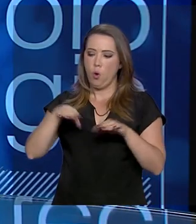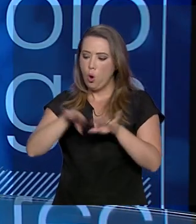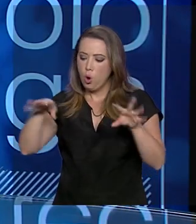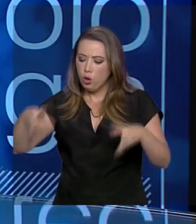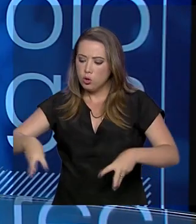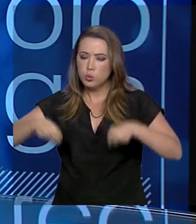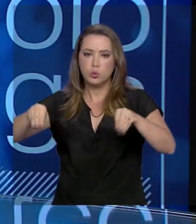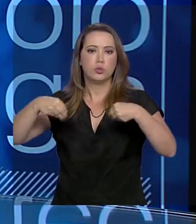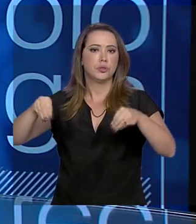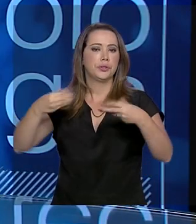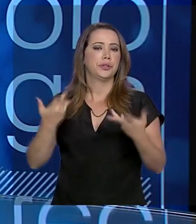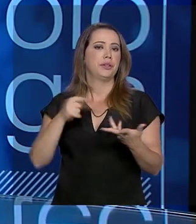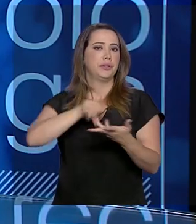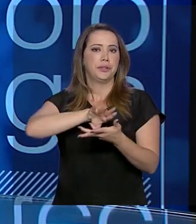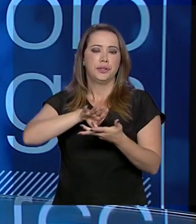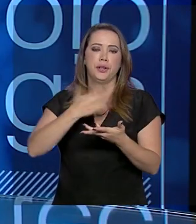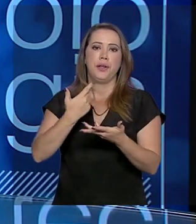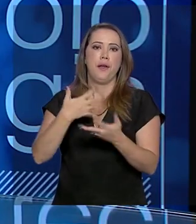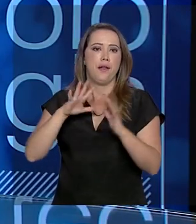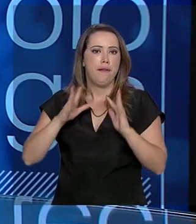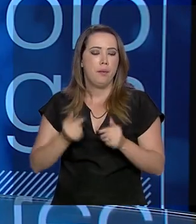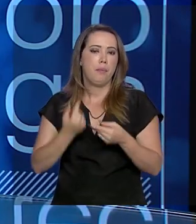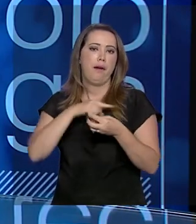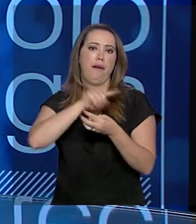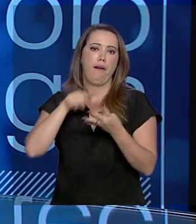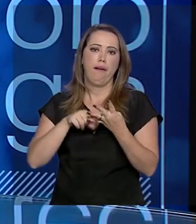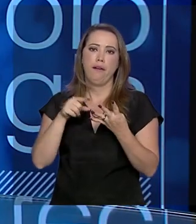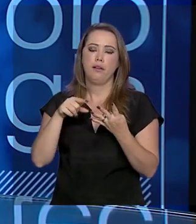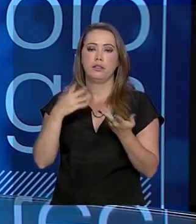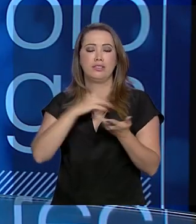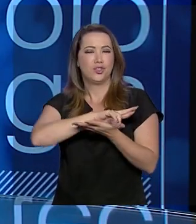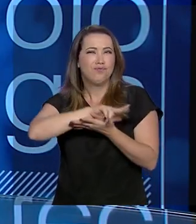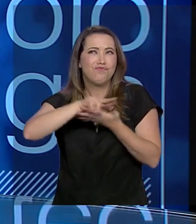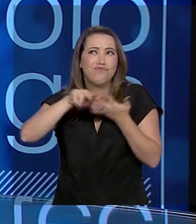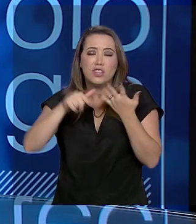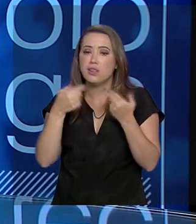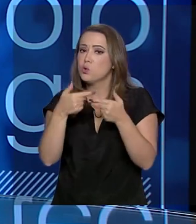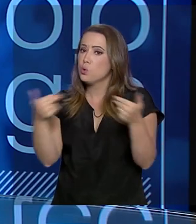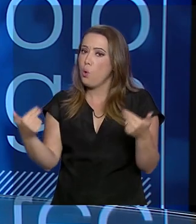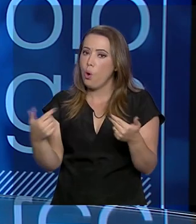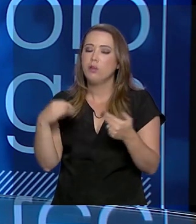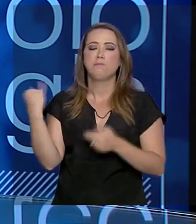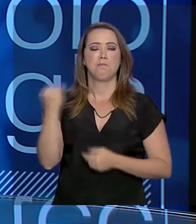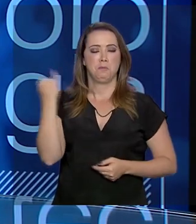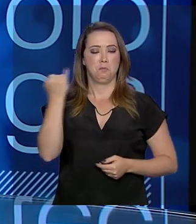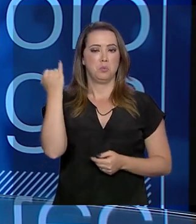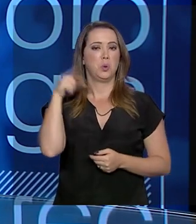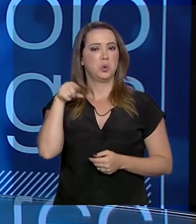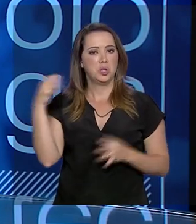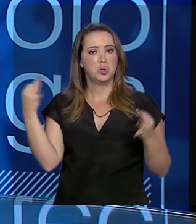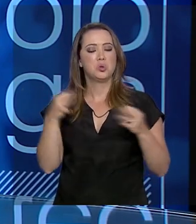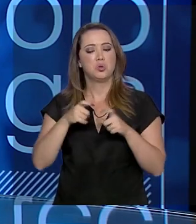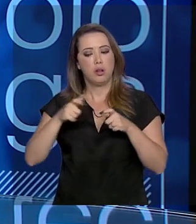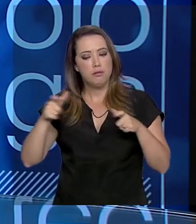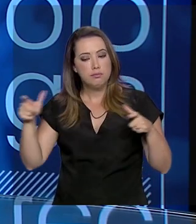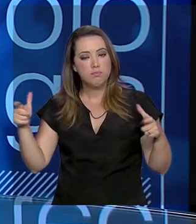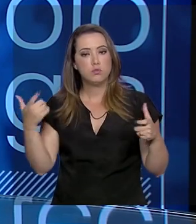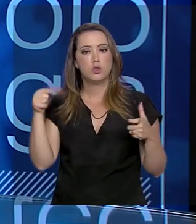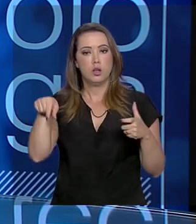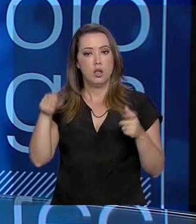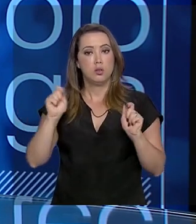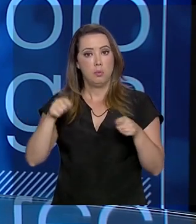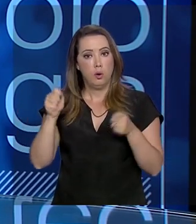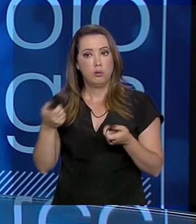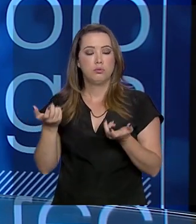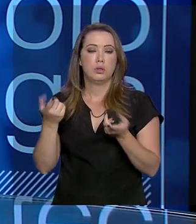congelamento, eviceração, subprodutos, ração, enfim. É uma cadeia maravilhosa, é uma cadeia gigantesca e,